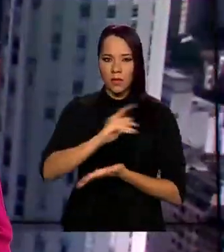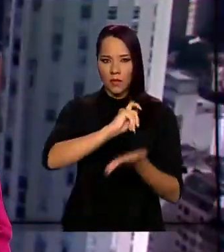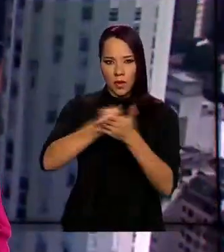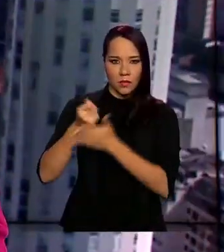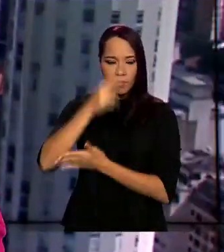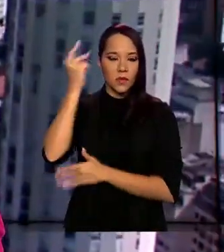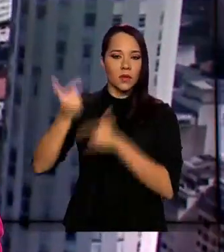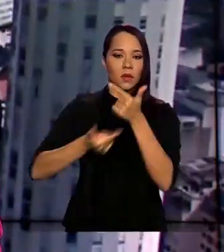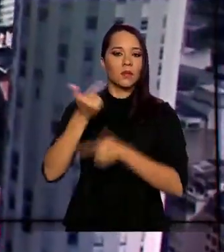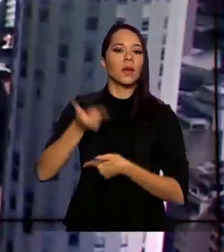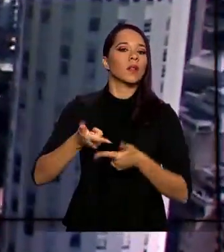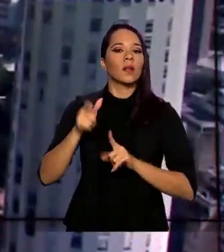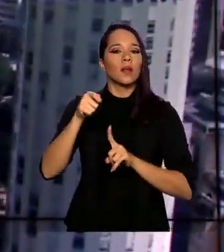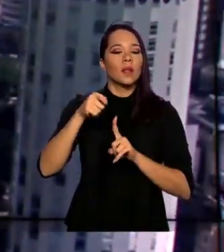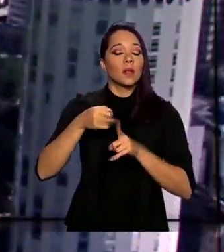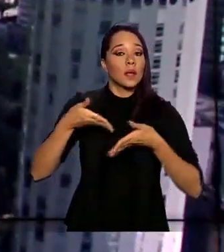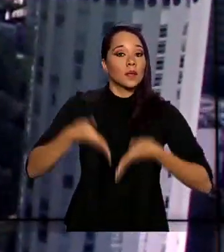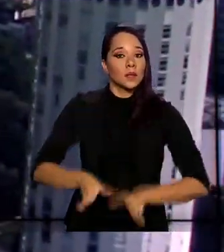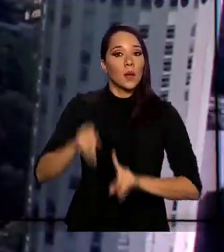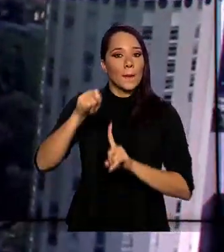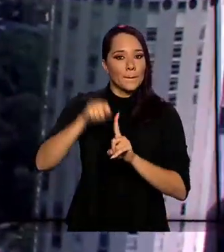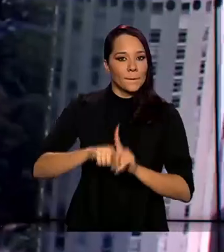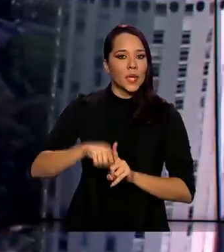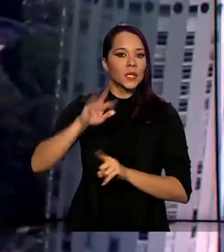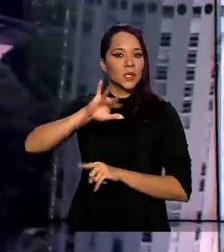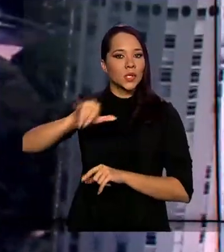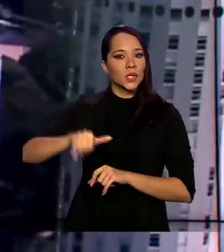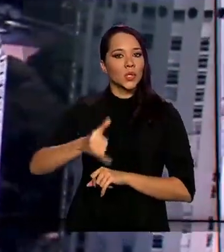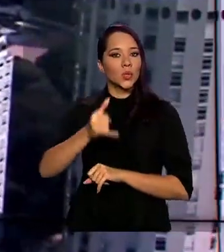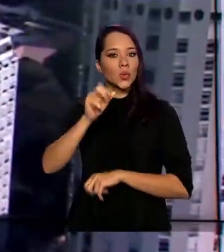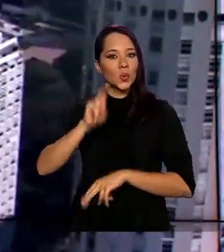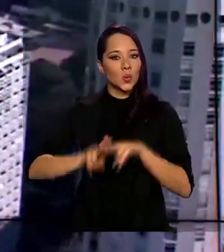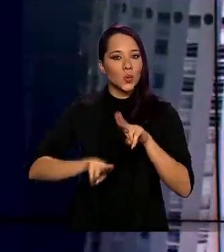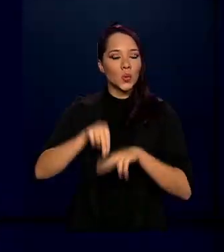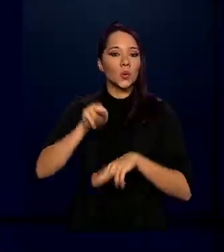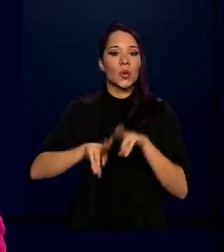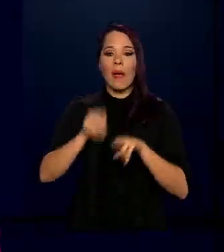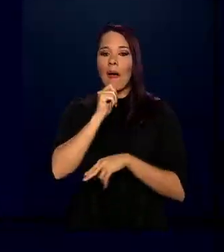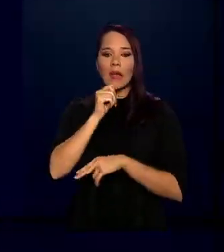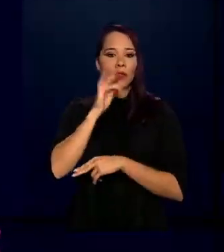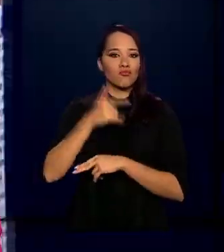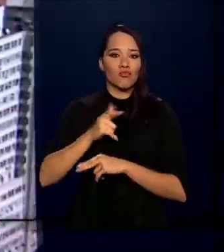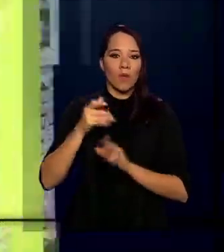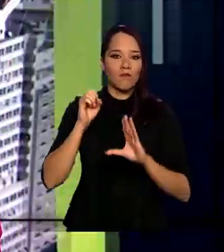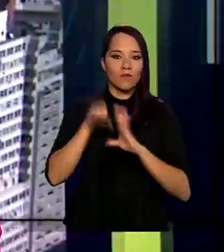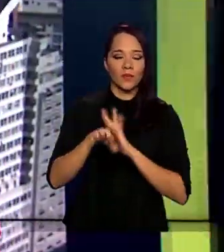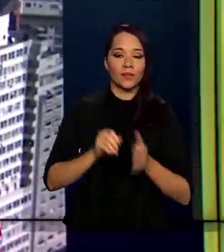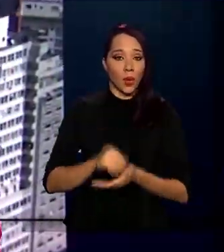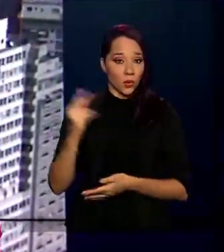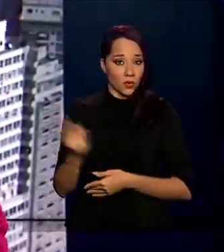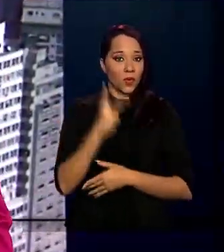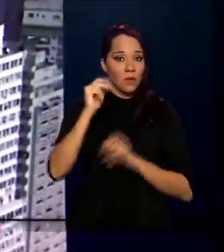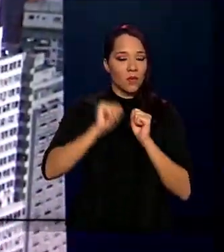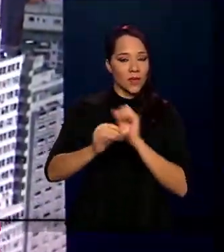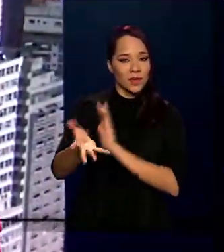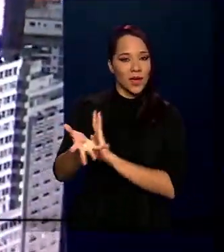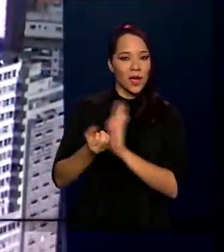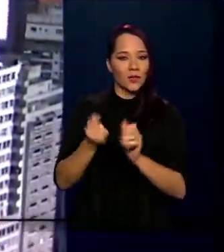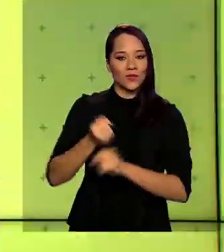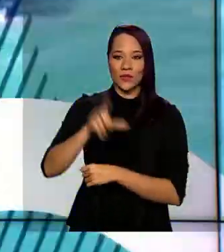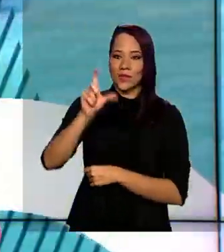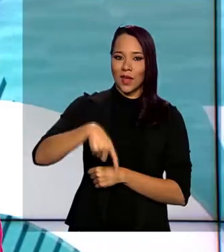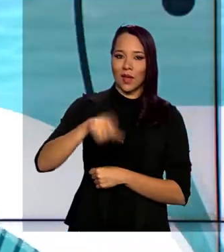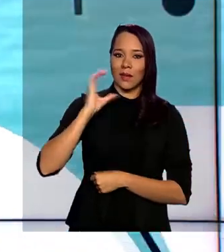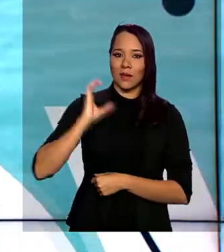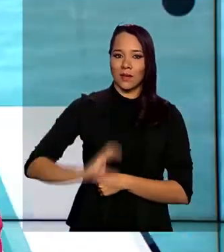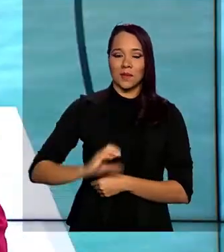trabalhadores nascidos em julho, que ainda não receberam crédito em conta. Os valores podem ser sacados com o cartão do